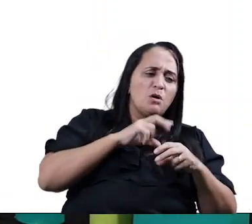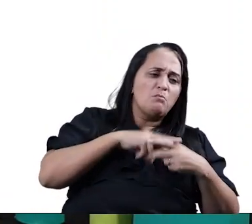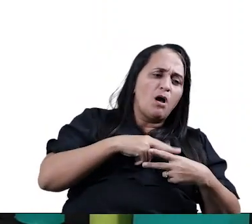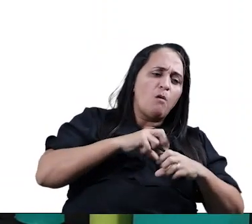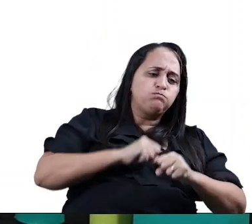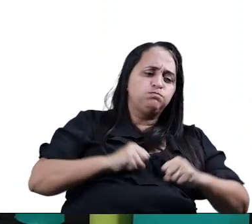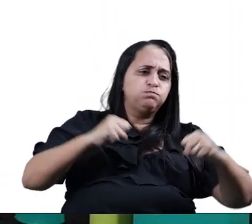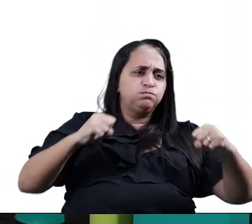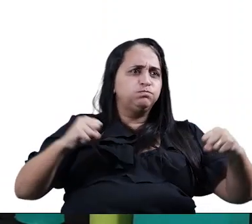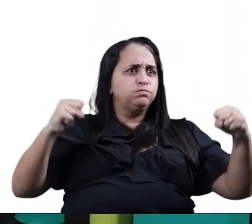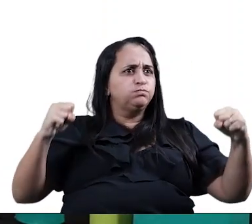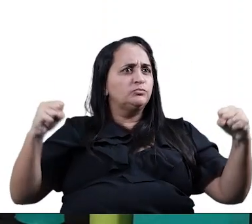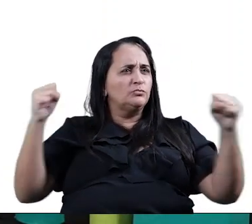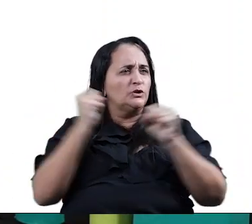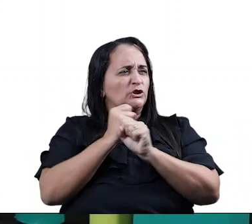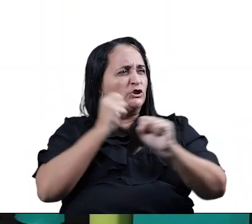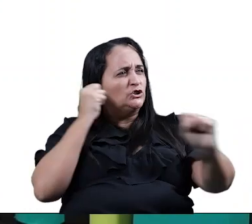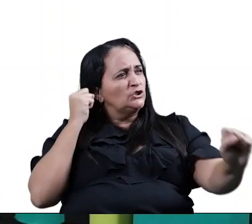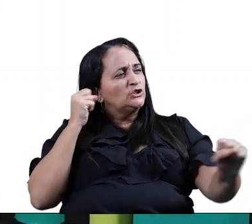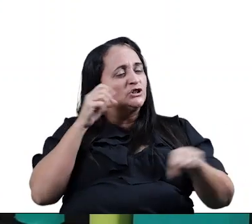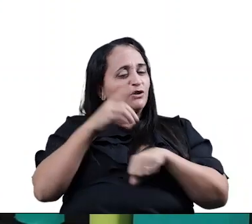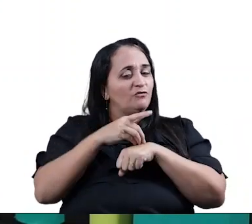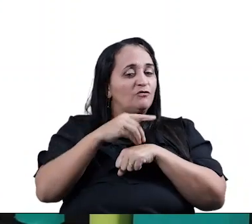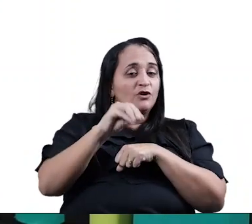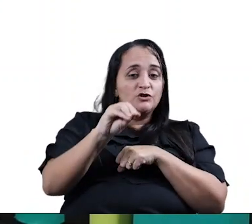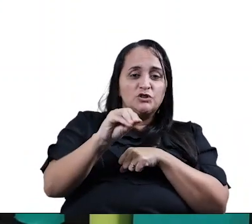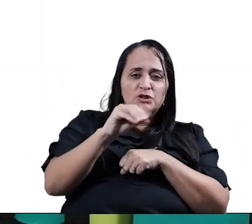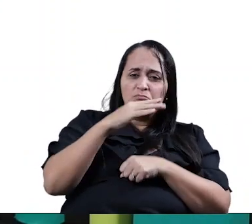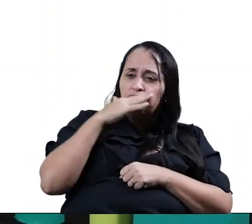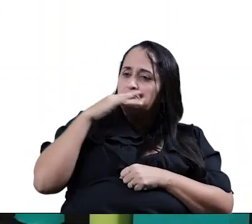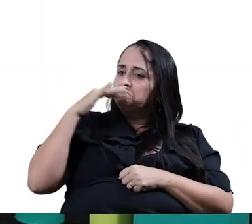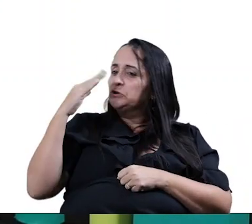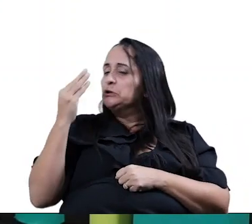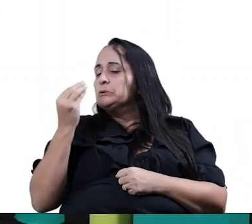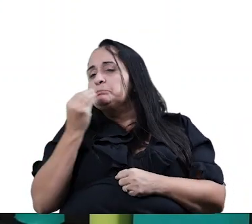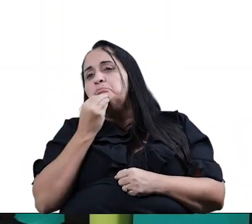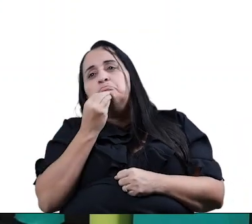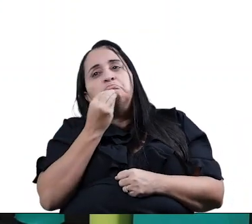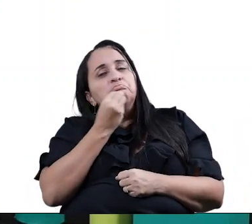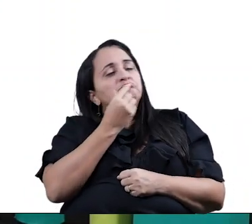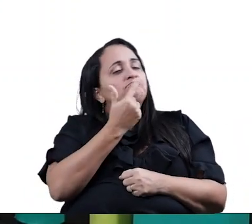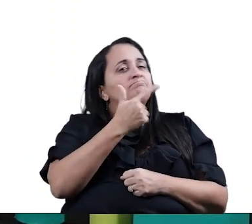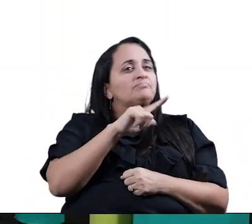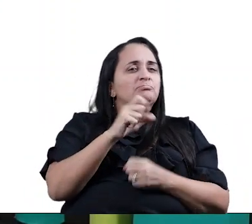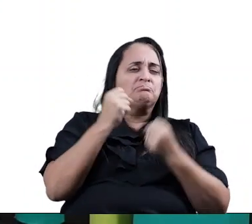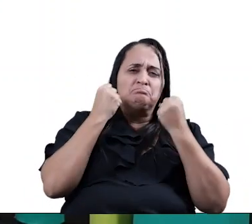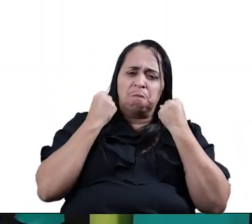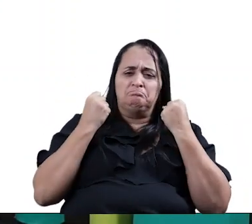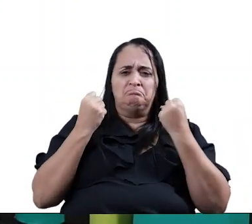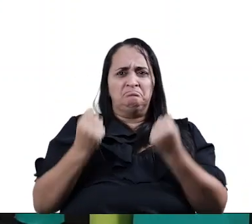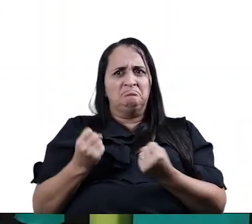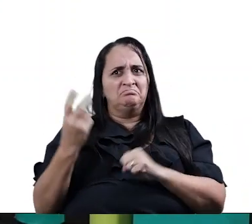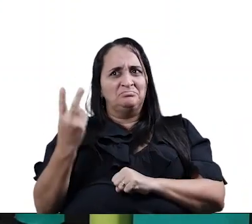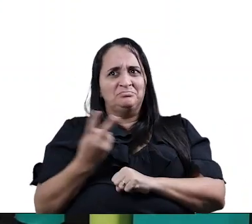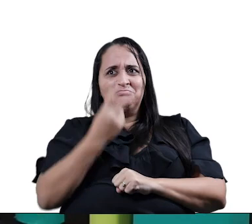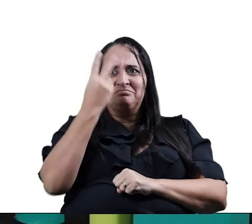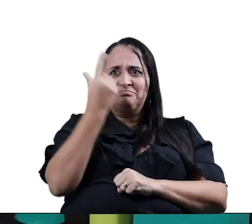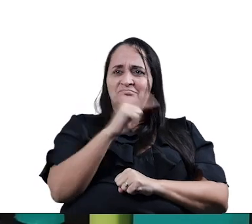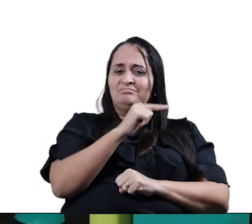Cresce, engorda e Vou te dar mais uma dica Não tem cheiro, nem sabor Não tem peso, nem valor